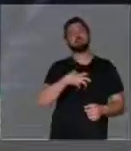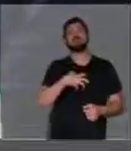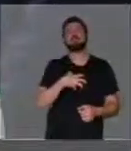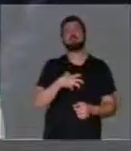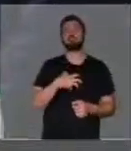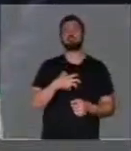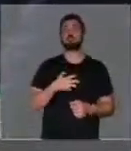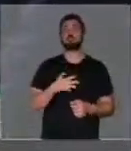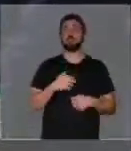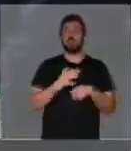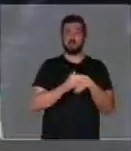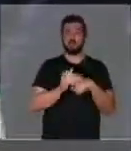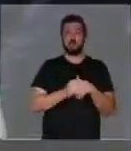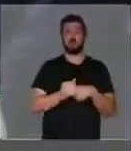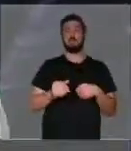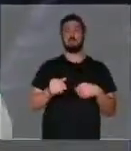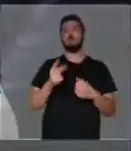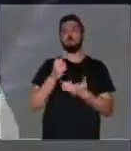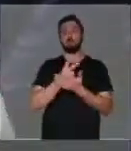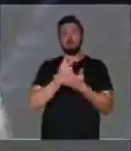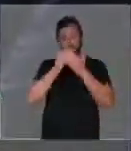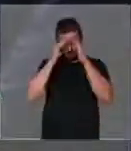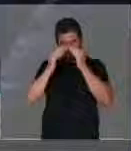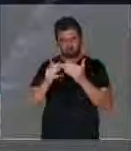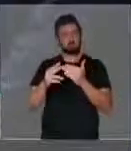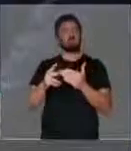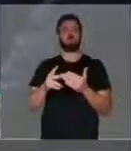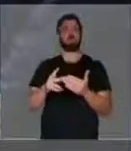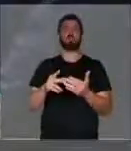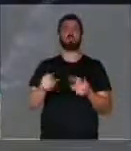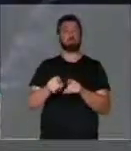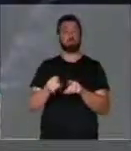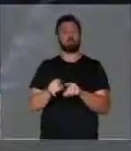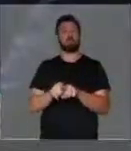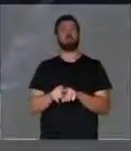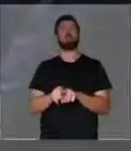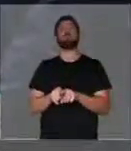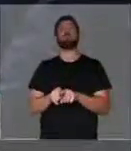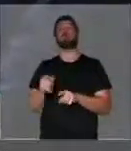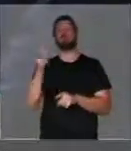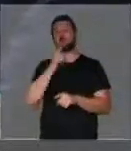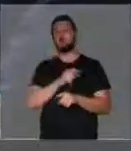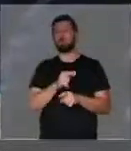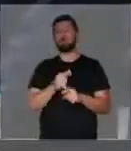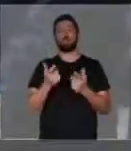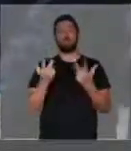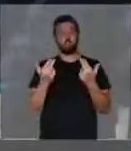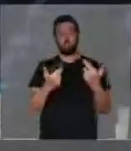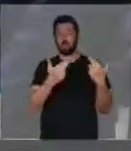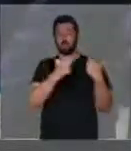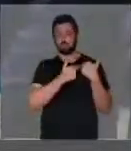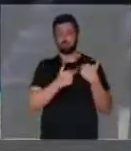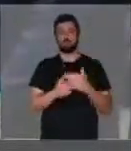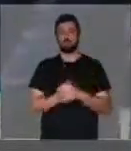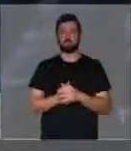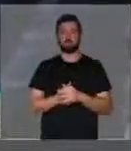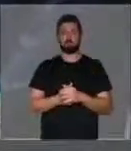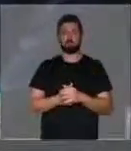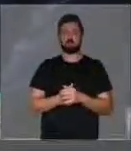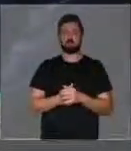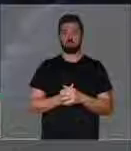o mesmo carinho, o mesmo respeito e ter também as mesmas responsabilidades.